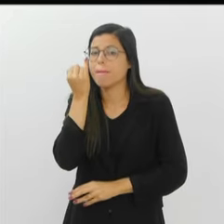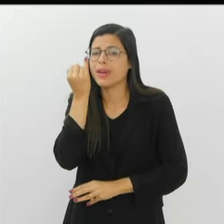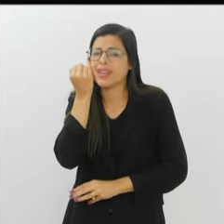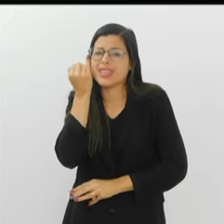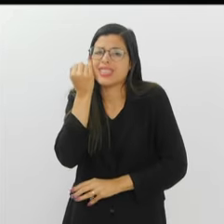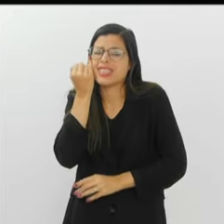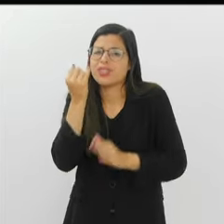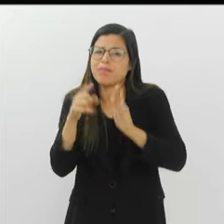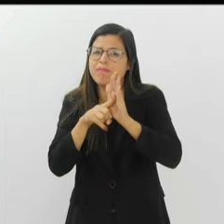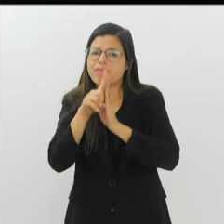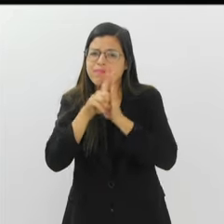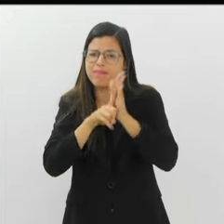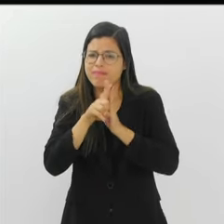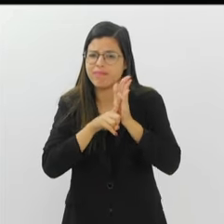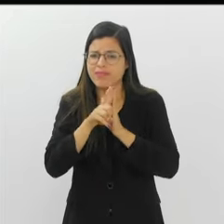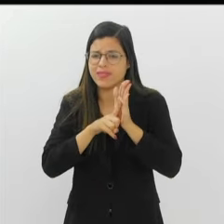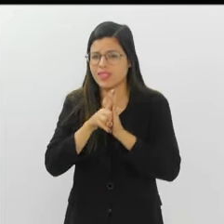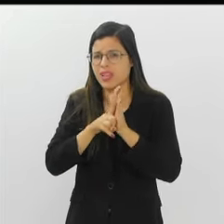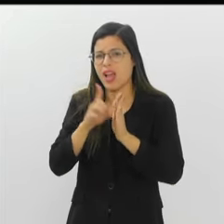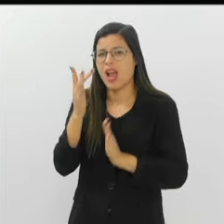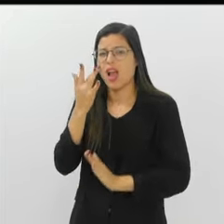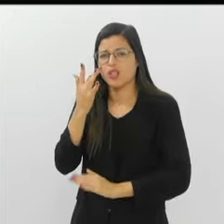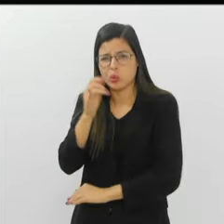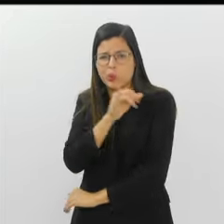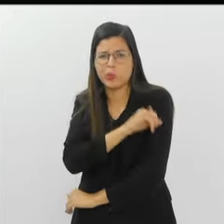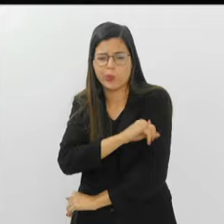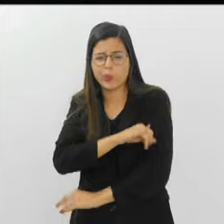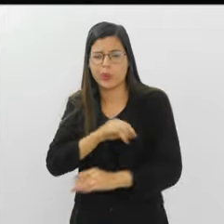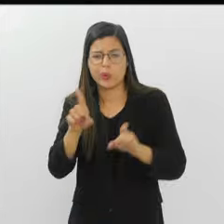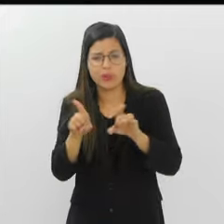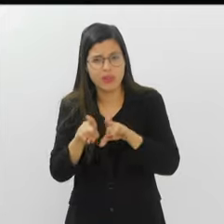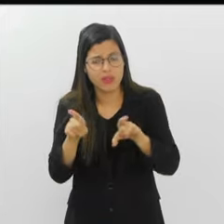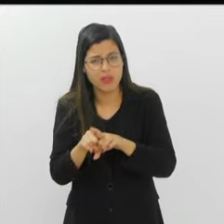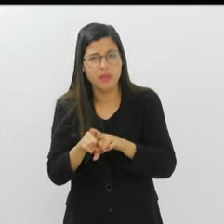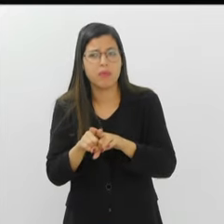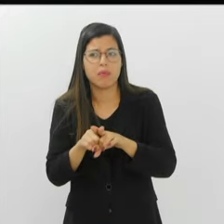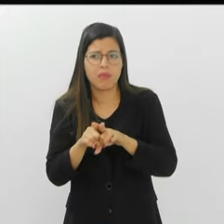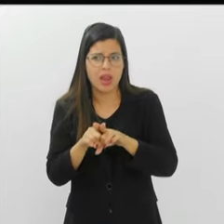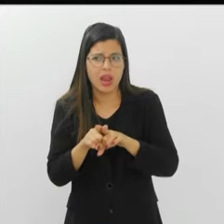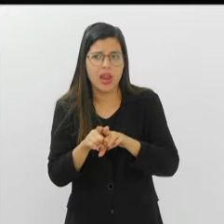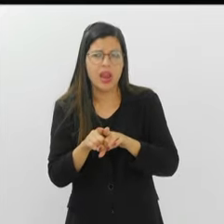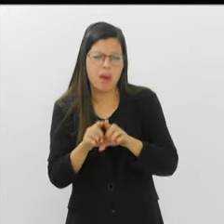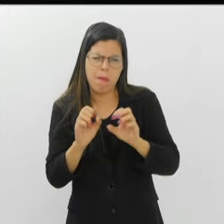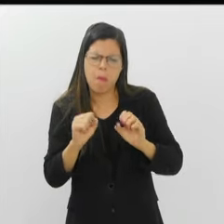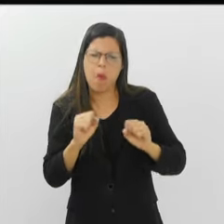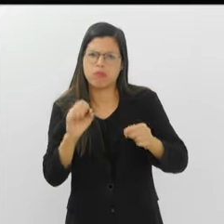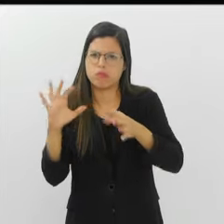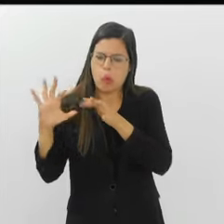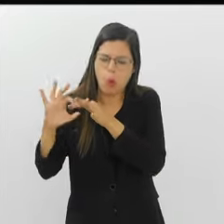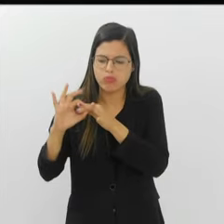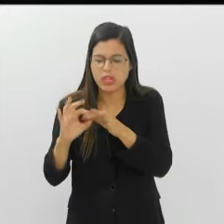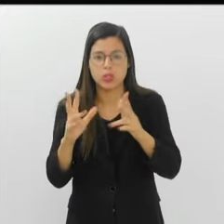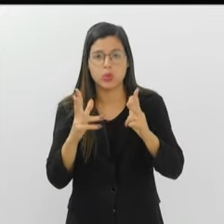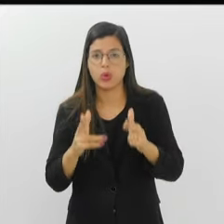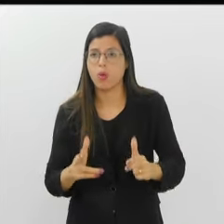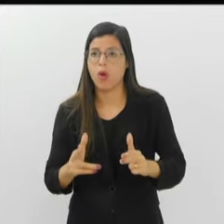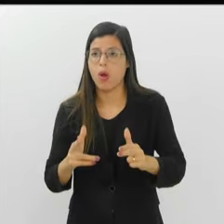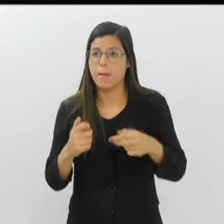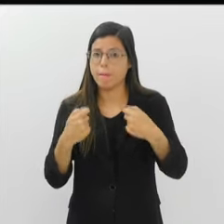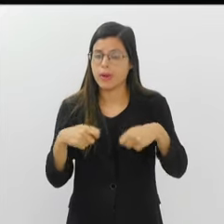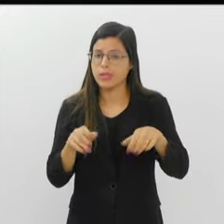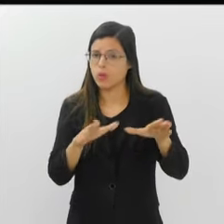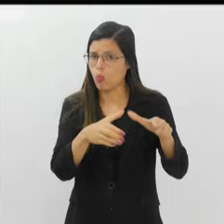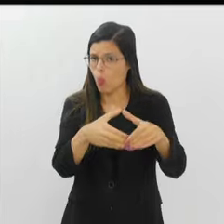preguiça, que é a preguiça formativa. Eu acho que já... E eu acho que o Rio também poderia entrar dentro desse contexto.